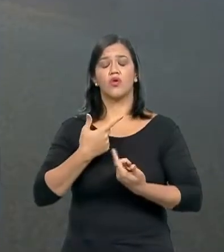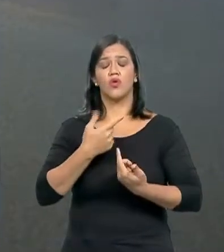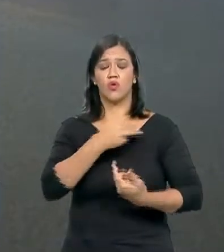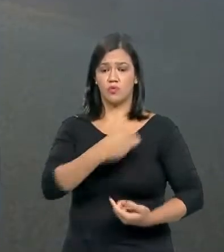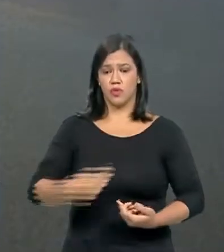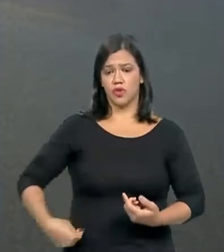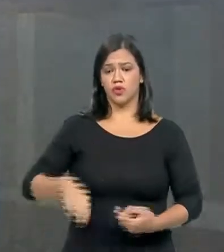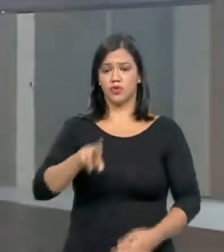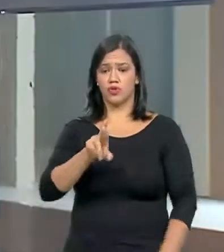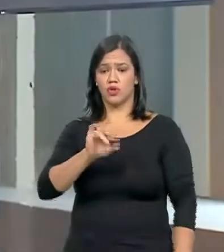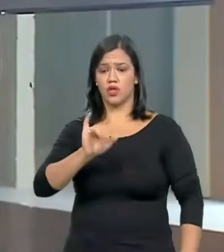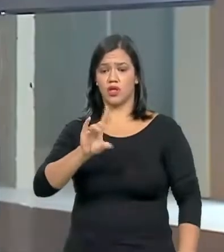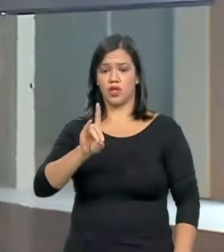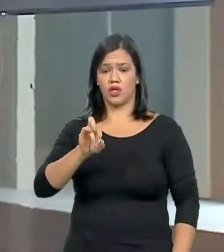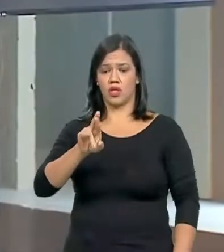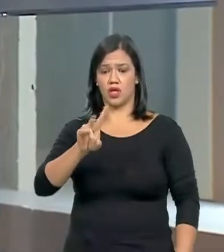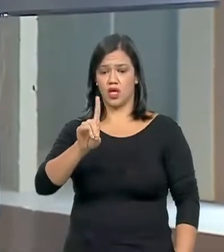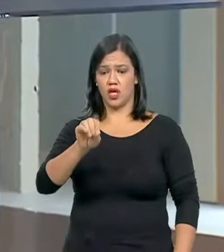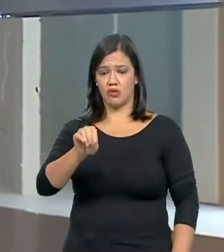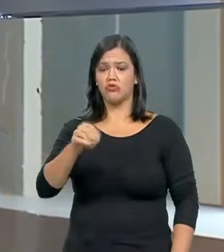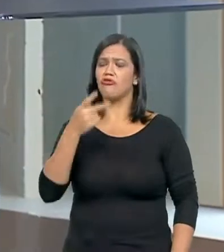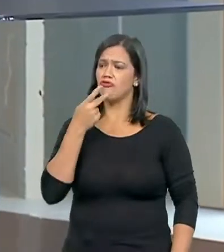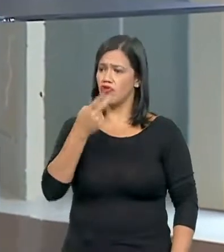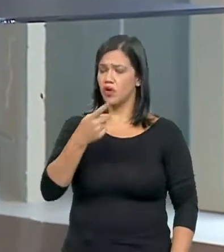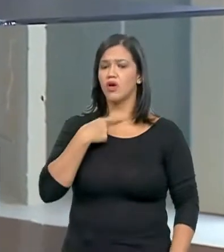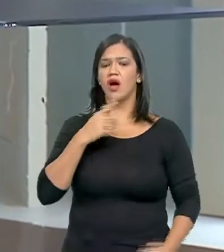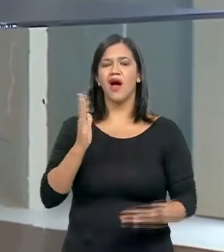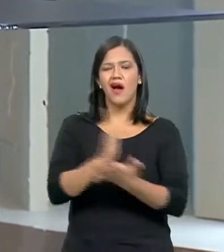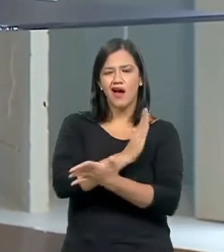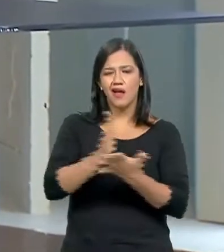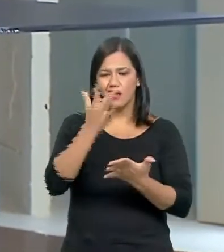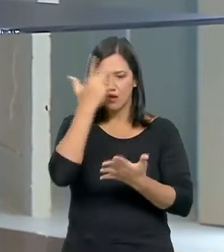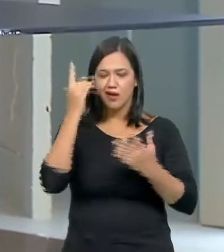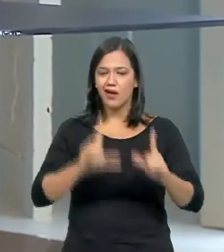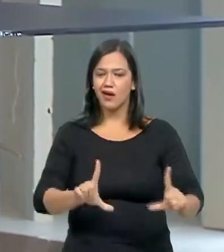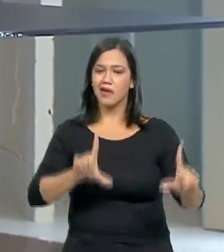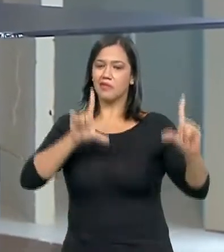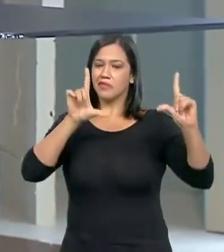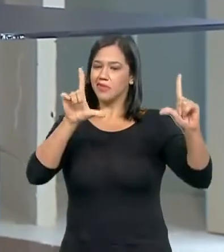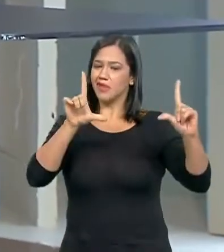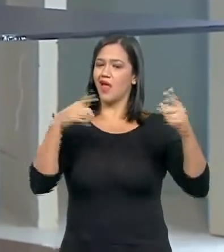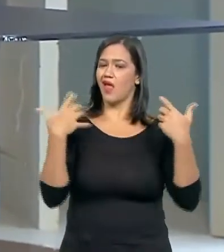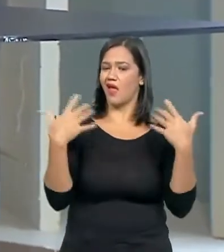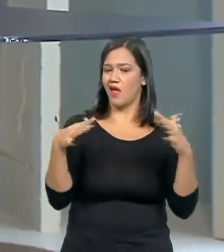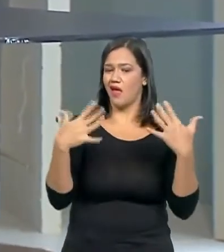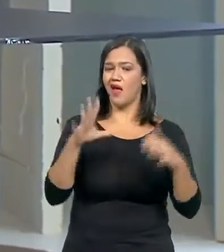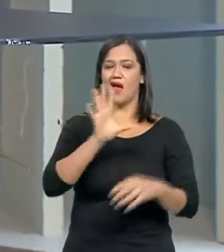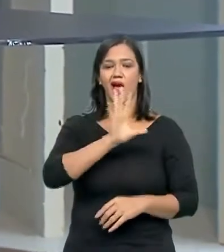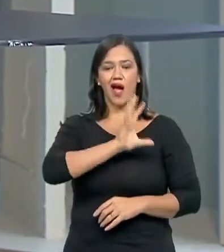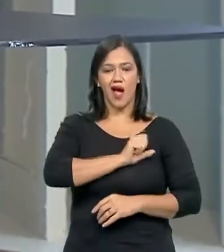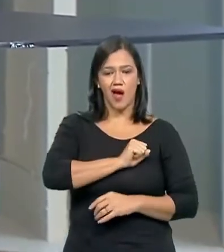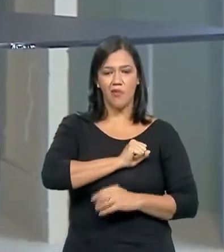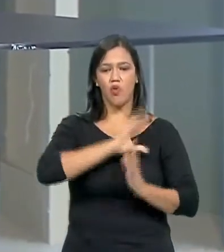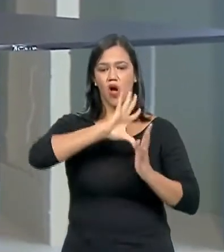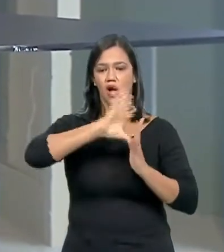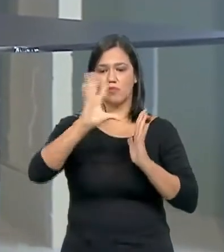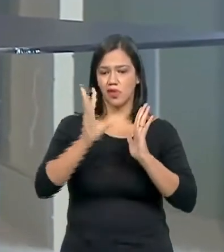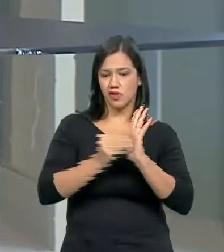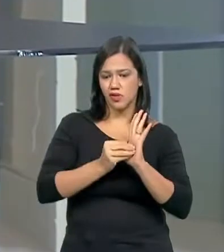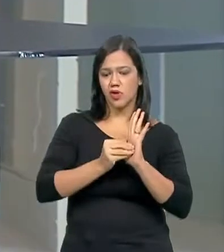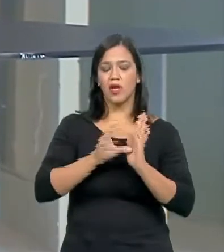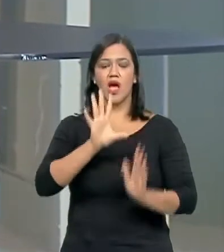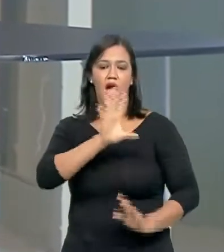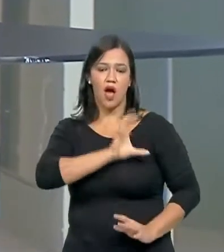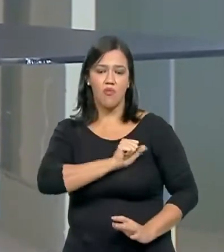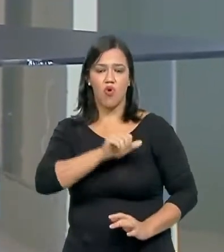já citou que muita gente exibe uma plaquinha de homenagem pelo amor à Amazônia, pelo amor ao meio